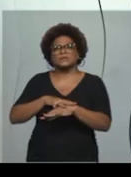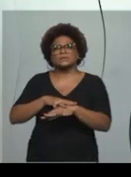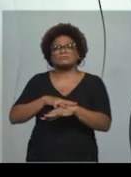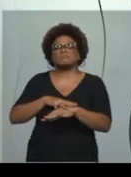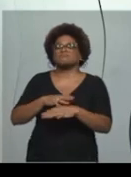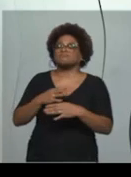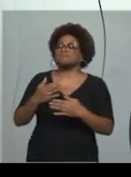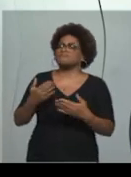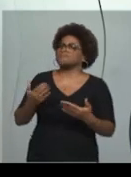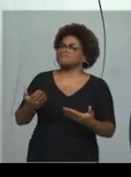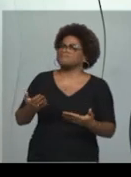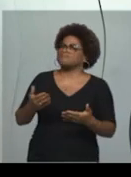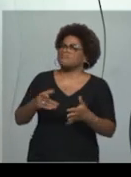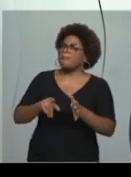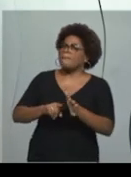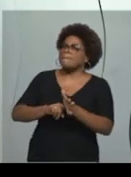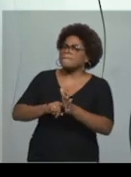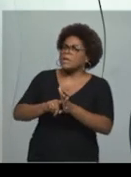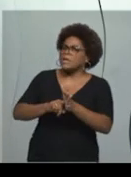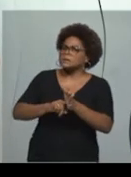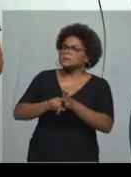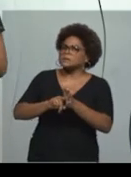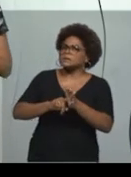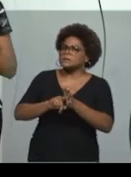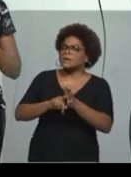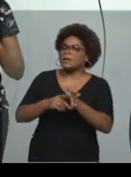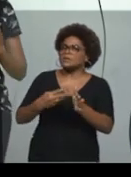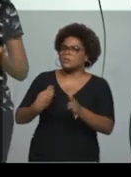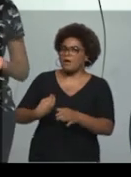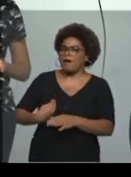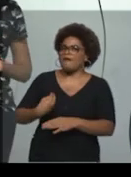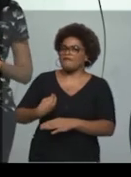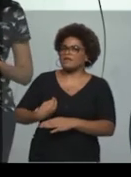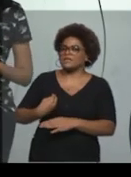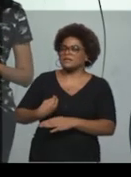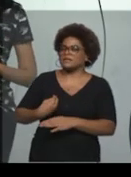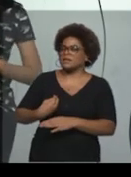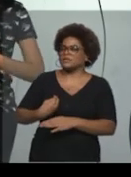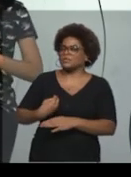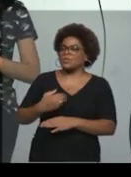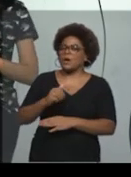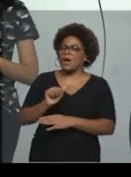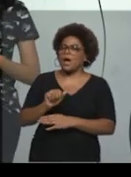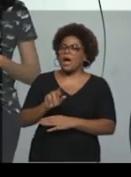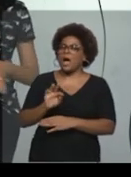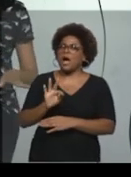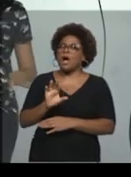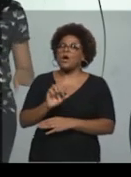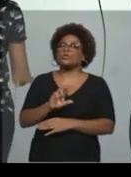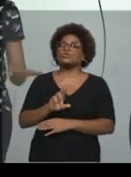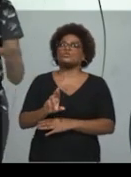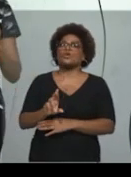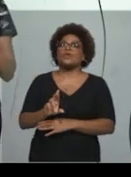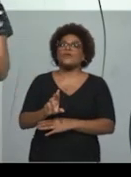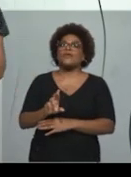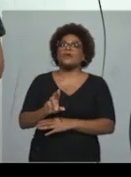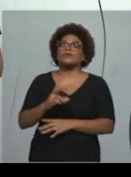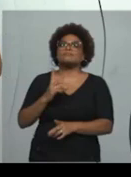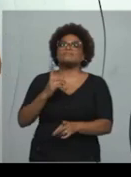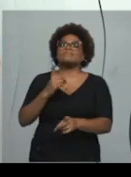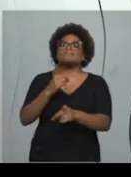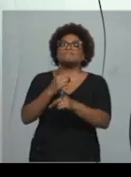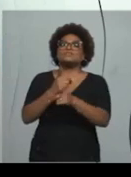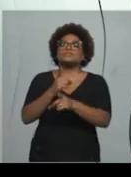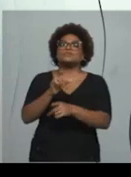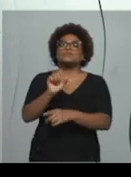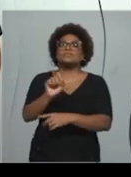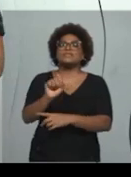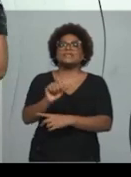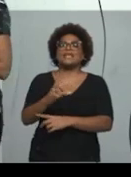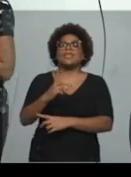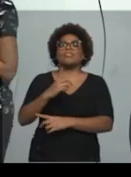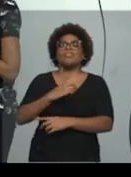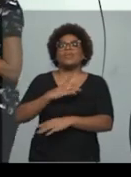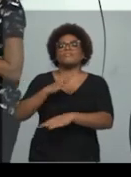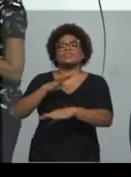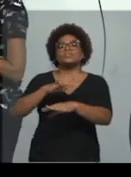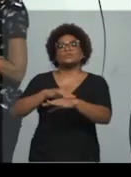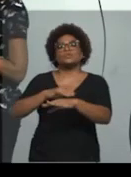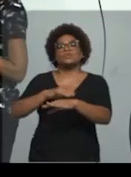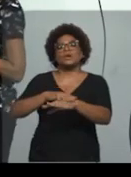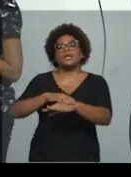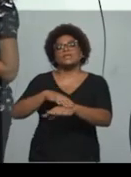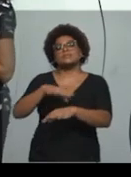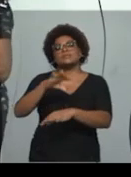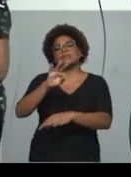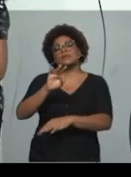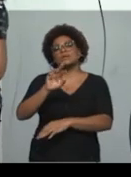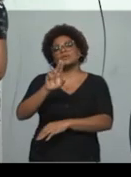a vida do Manuel Bandeira, a gente fica sabendo que ele teve tuberculose a vida dele toda. Nós